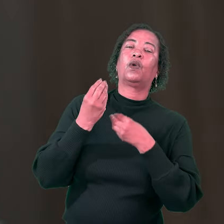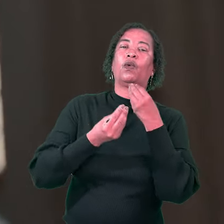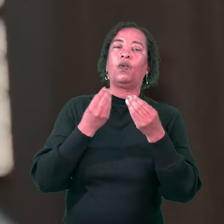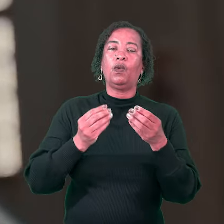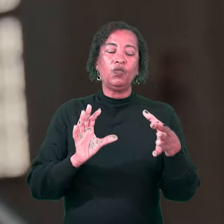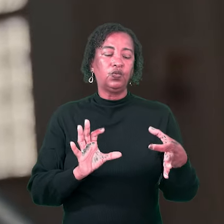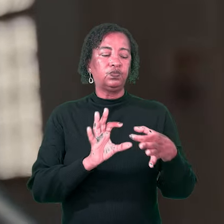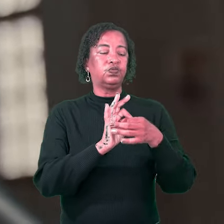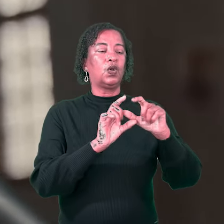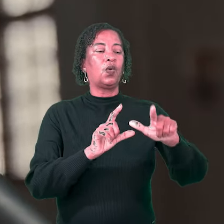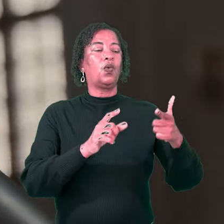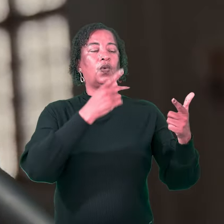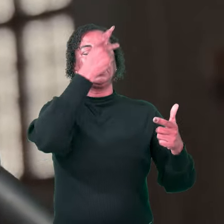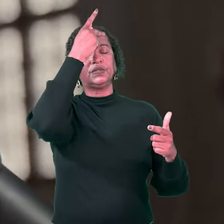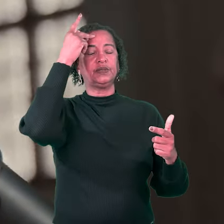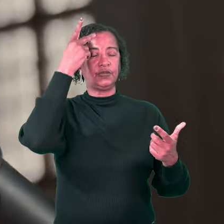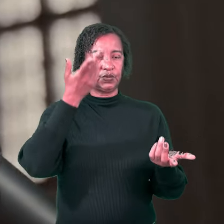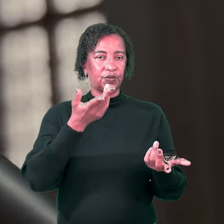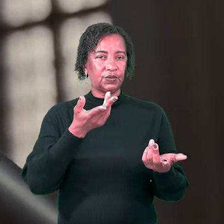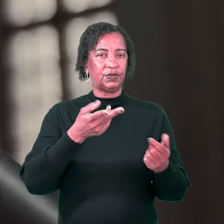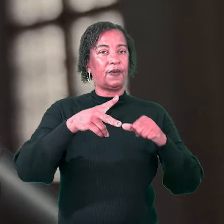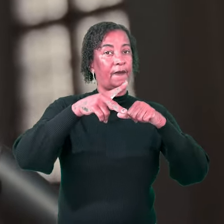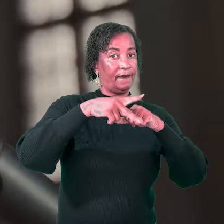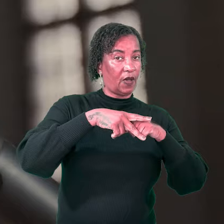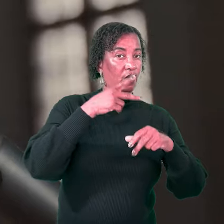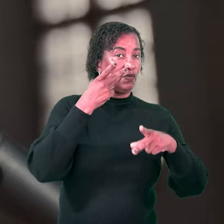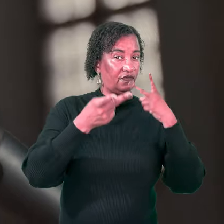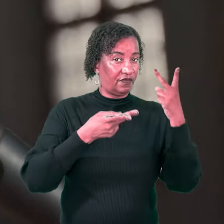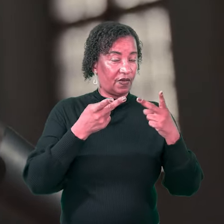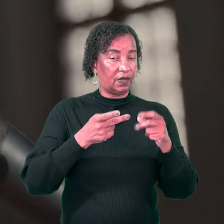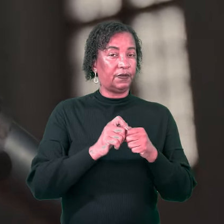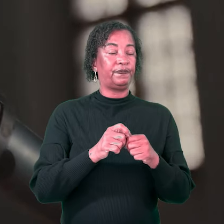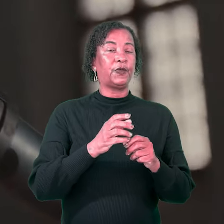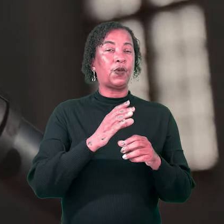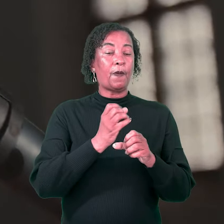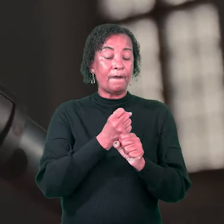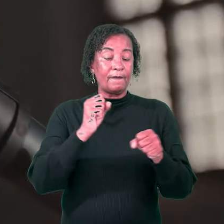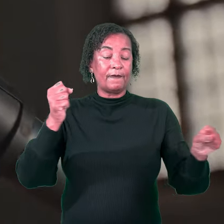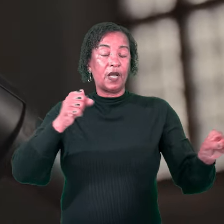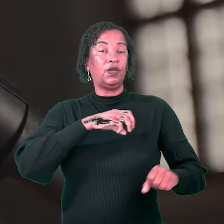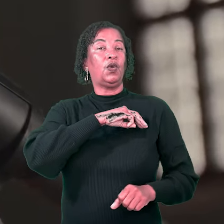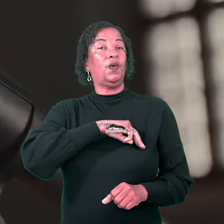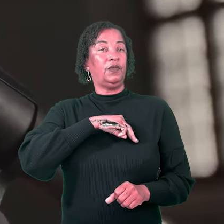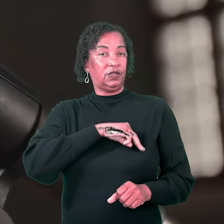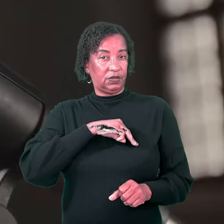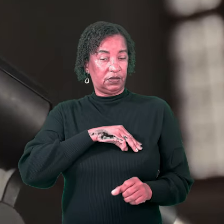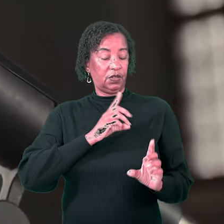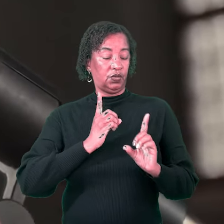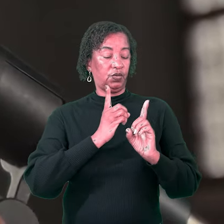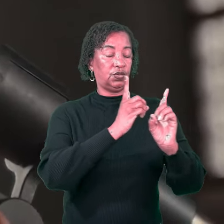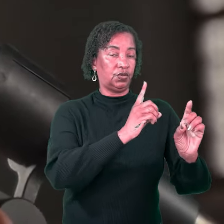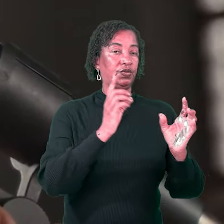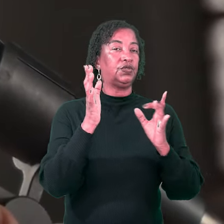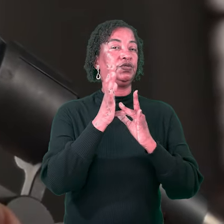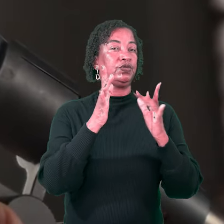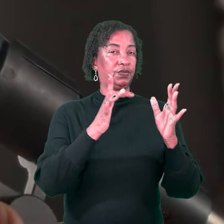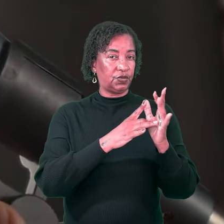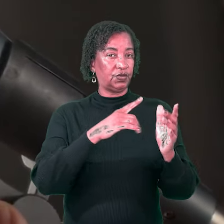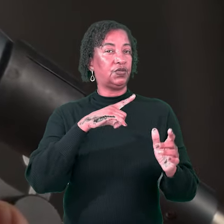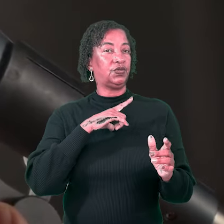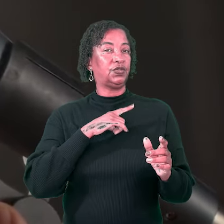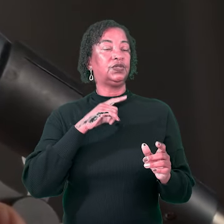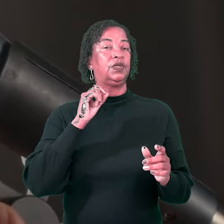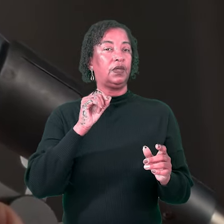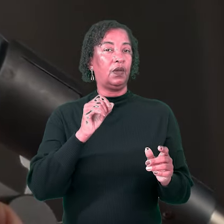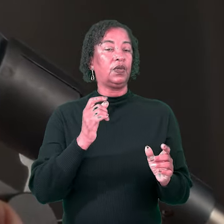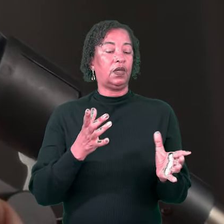De acordo com Paulo, a maior mensagem, o melhor ministério que um discípulo de Jesus Cristo pode ter é a mensagem e o